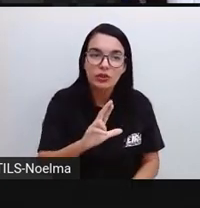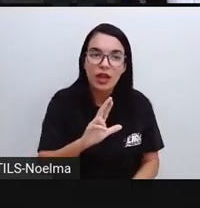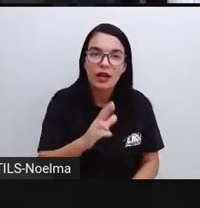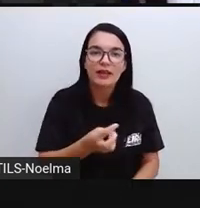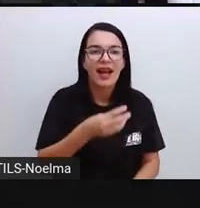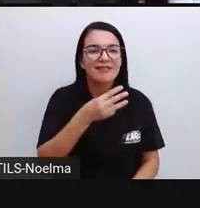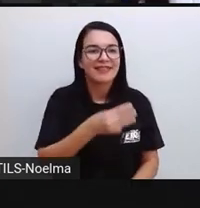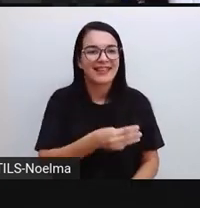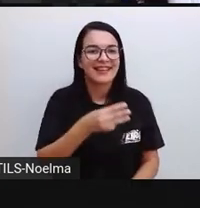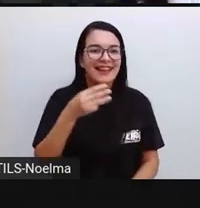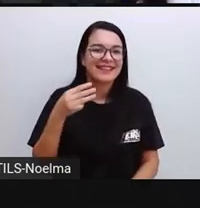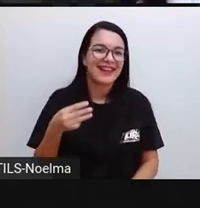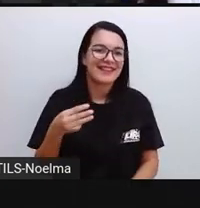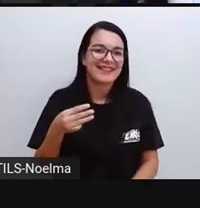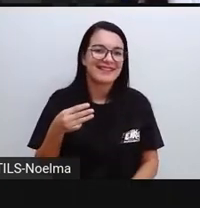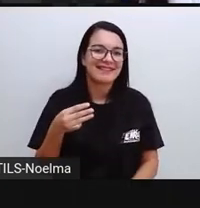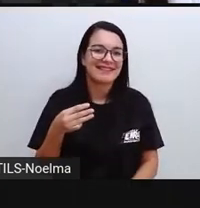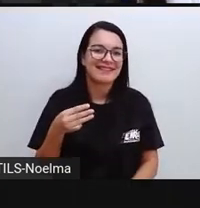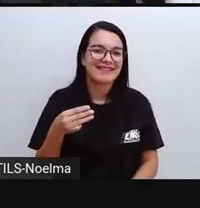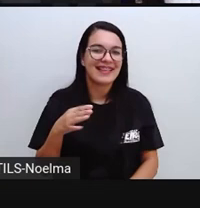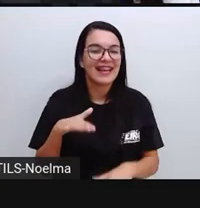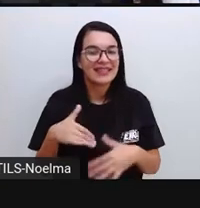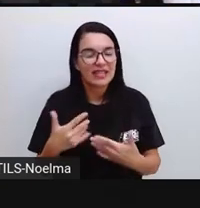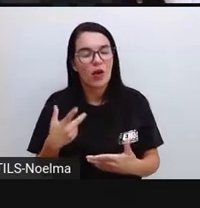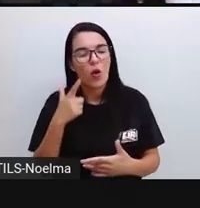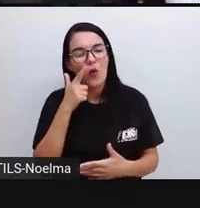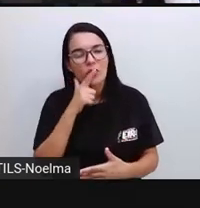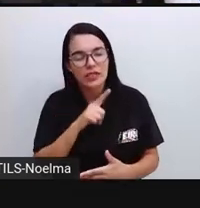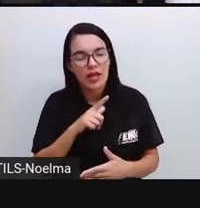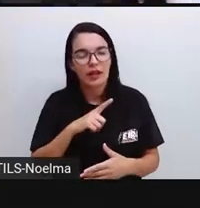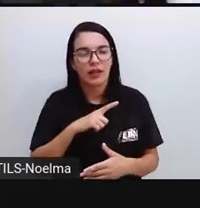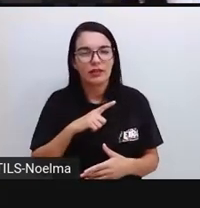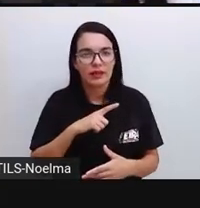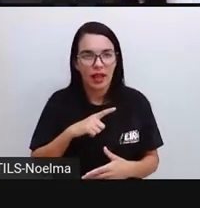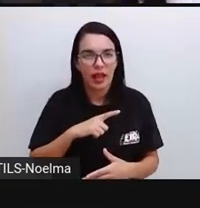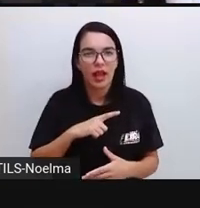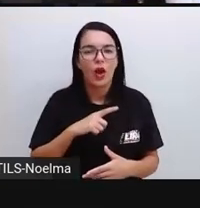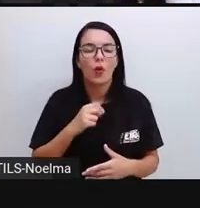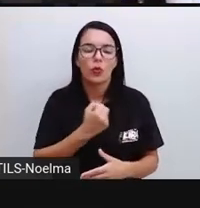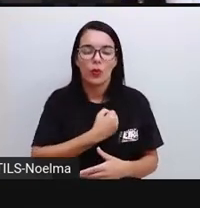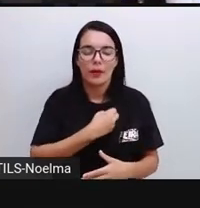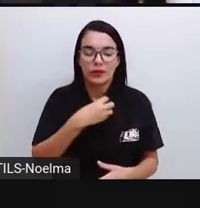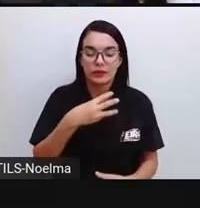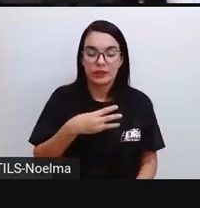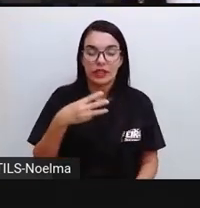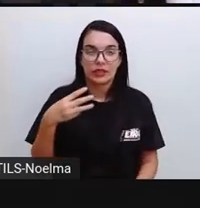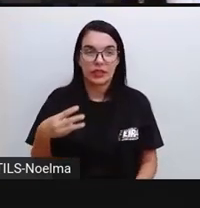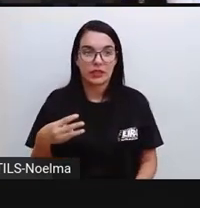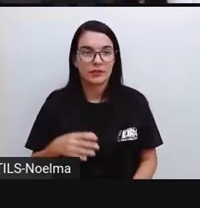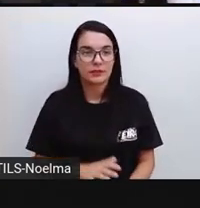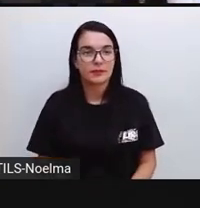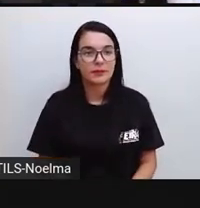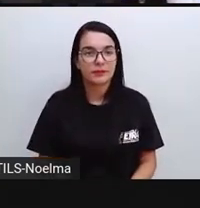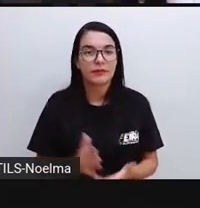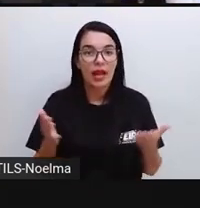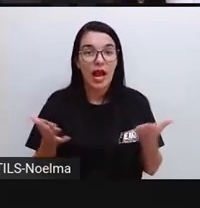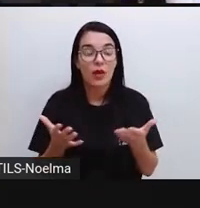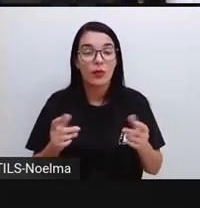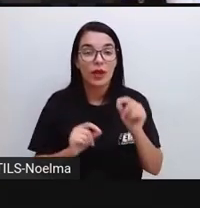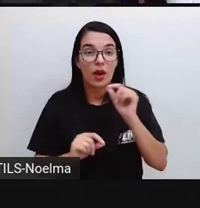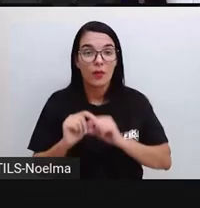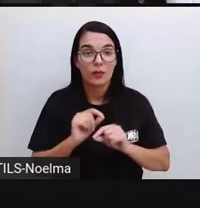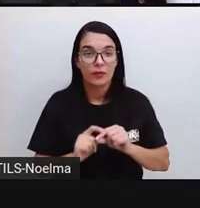Igual 33. E assim a gente consegue obter o 33. Agora, com as teclas